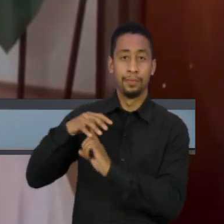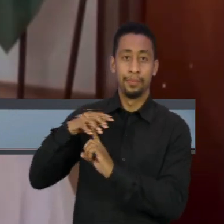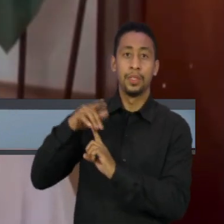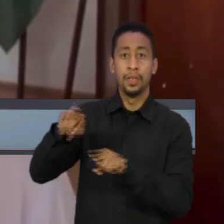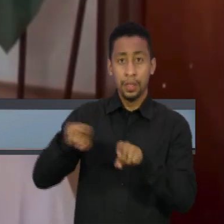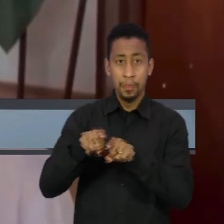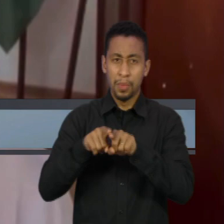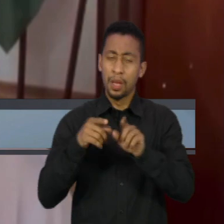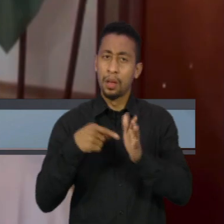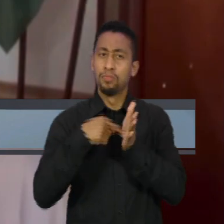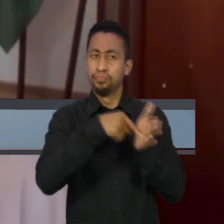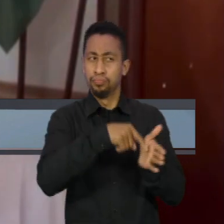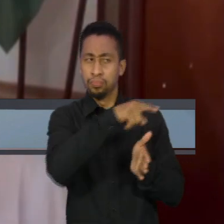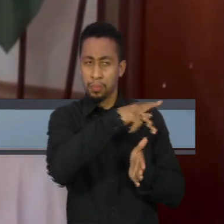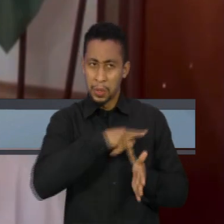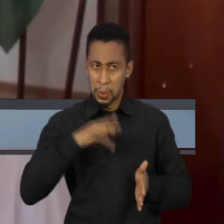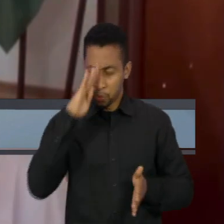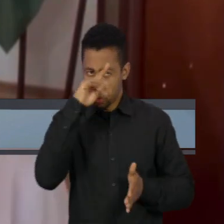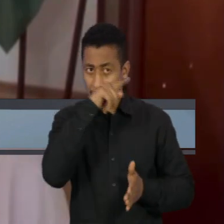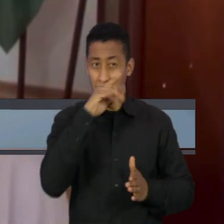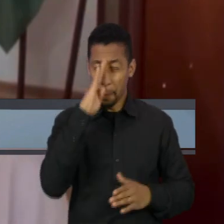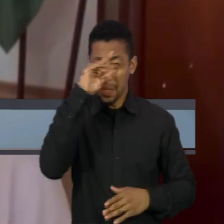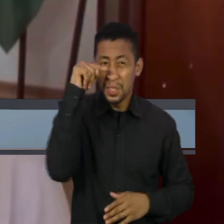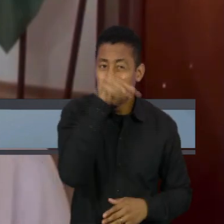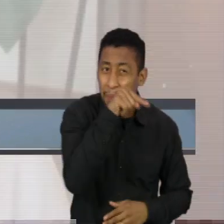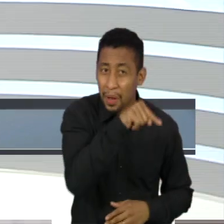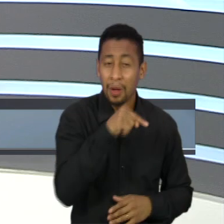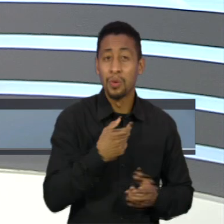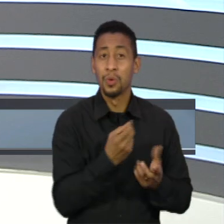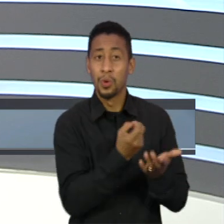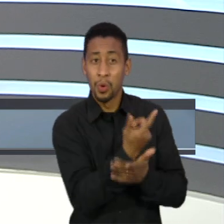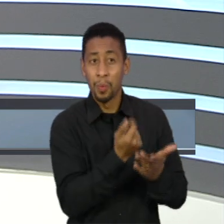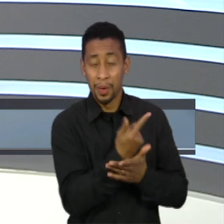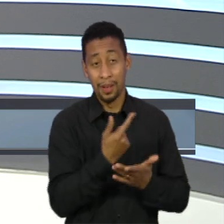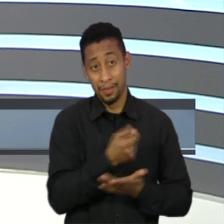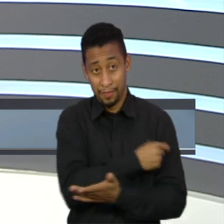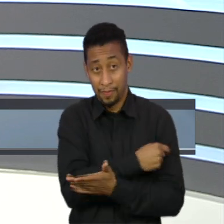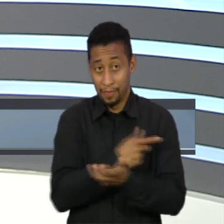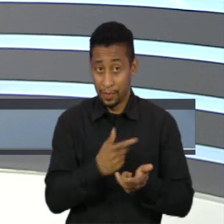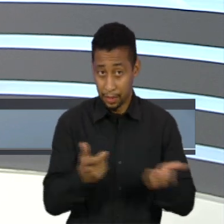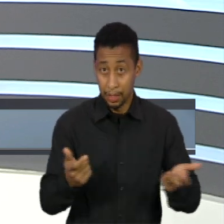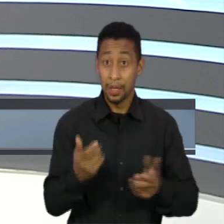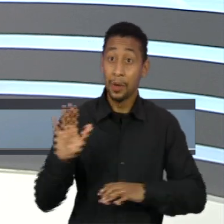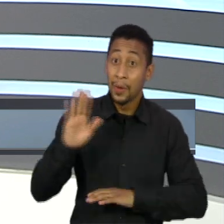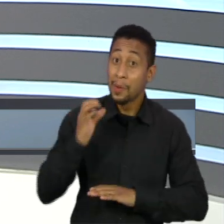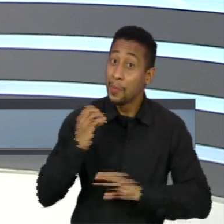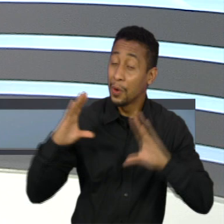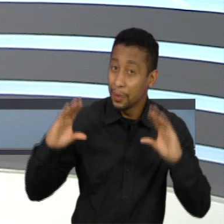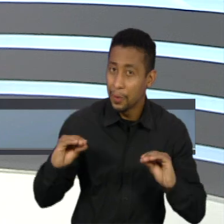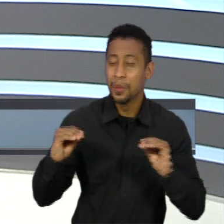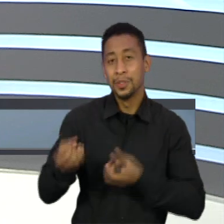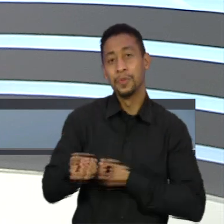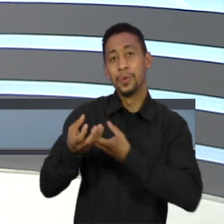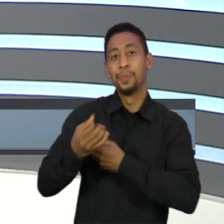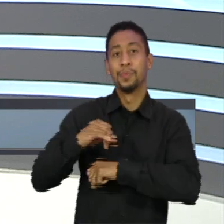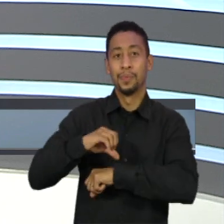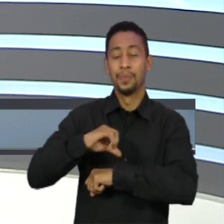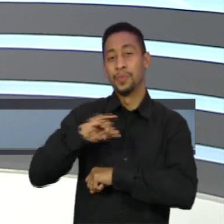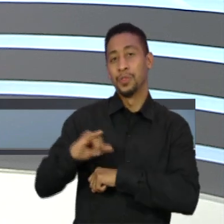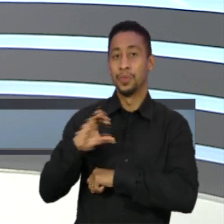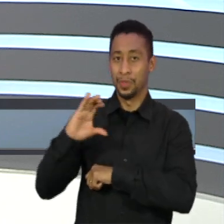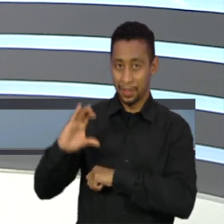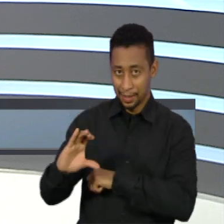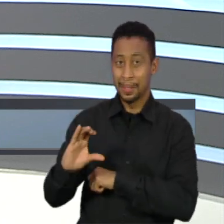principal suspeito no superfaturamento na compra da Covaxin. Olá, boa noite. E você vai ver também no Jornal da Cultura.